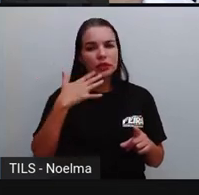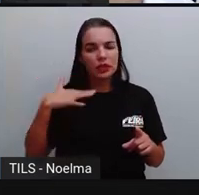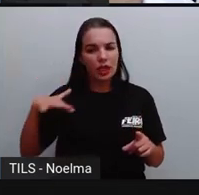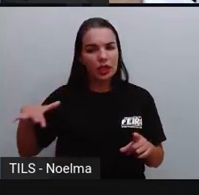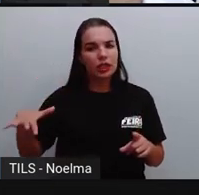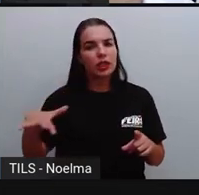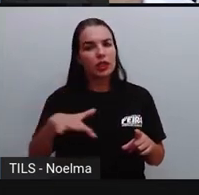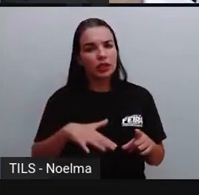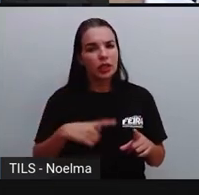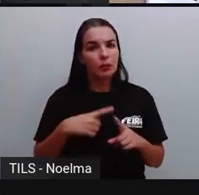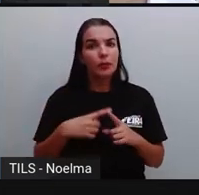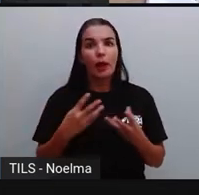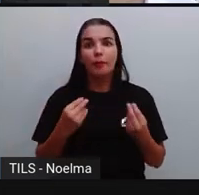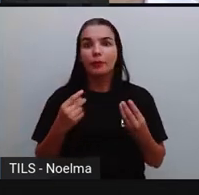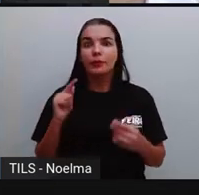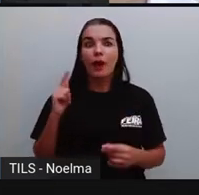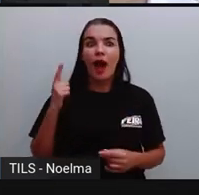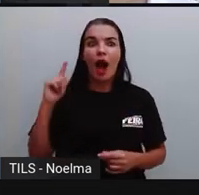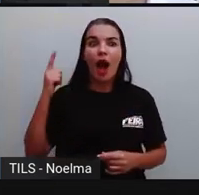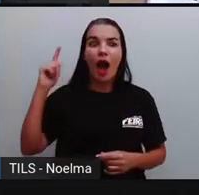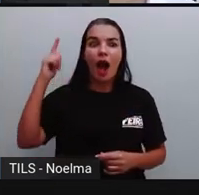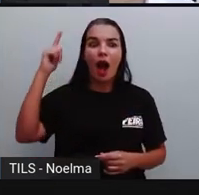época da escola, porque ela era, né,